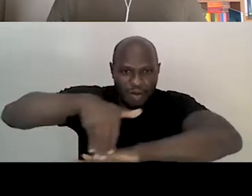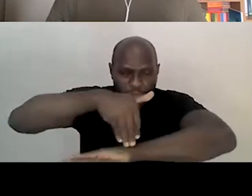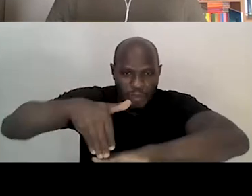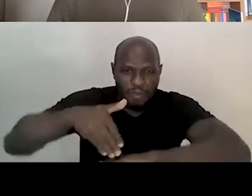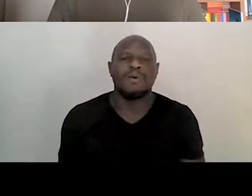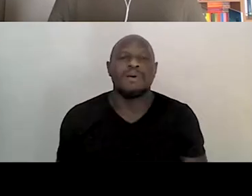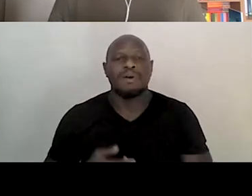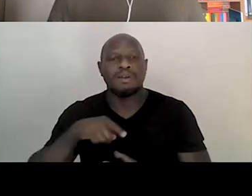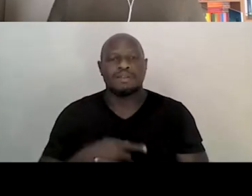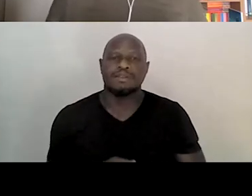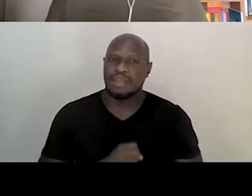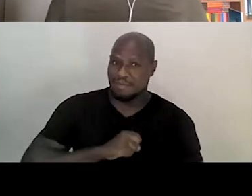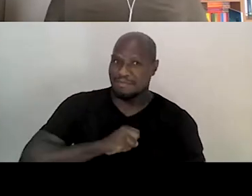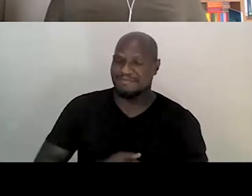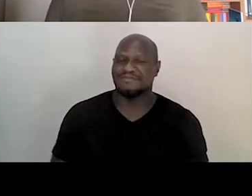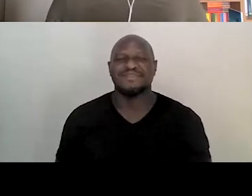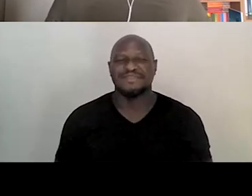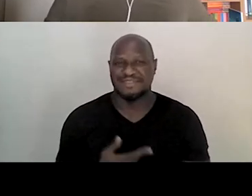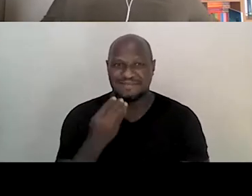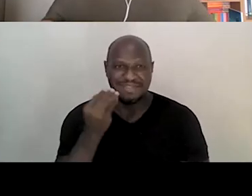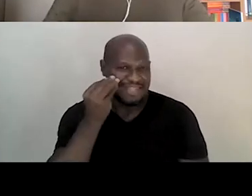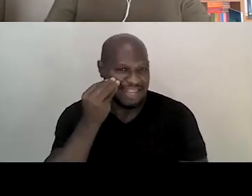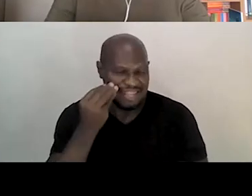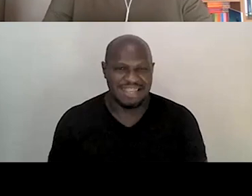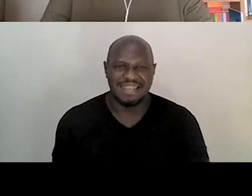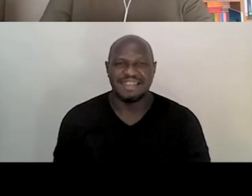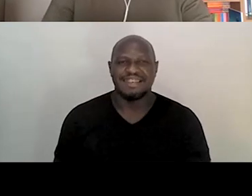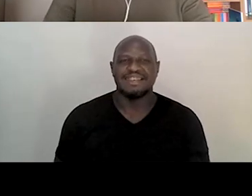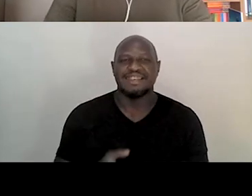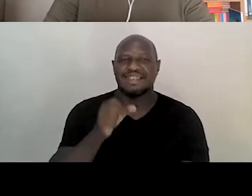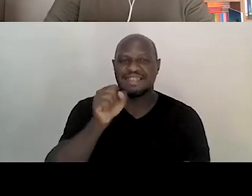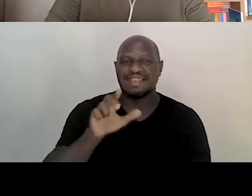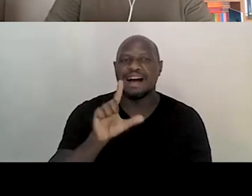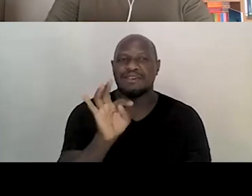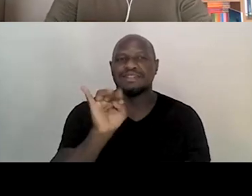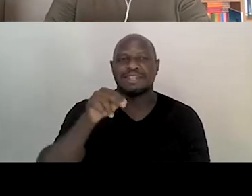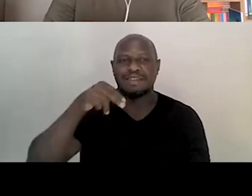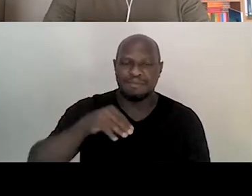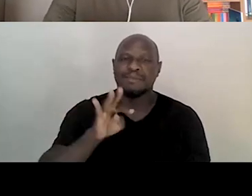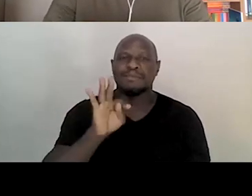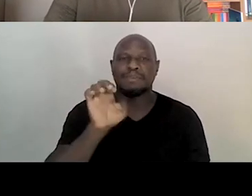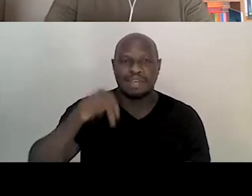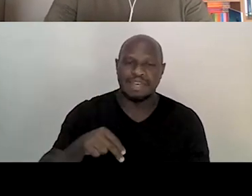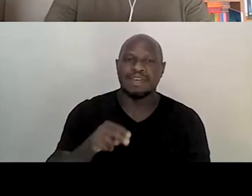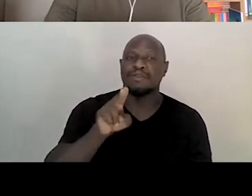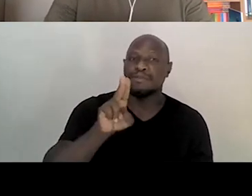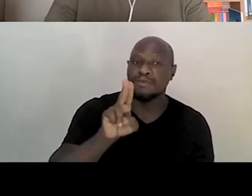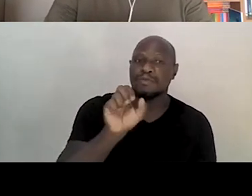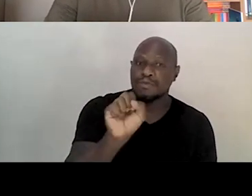Isso é uma pegadinha, gente. Vamos tentar. Saltim Benimam Benbancos. Puzuru Fafá,